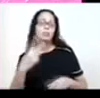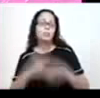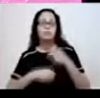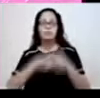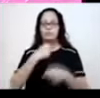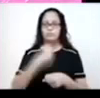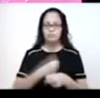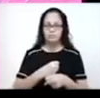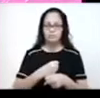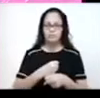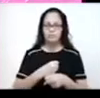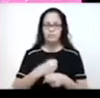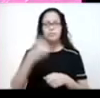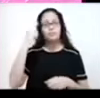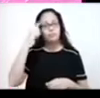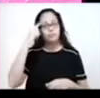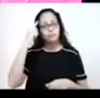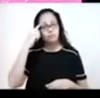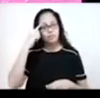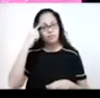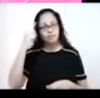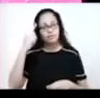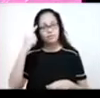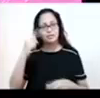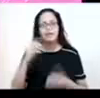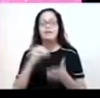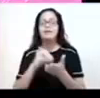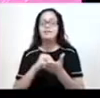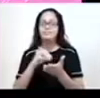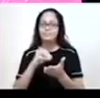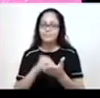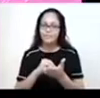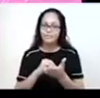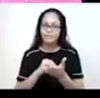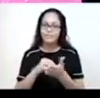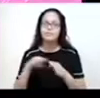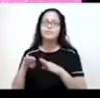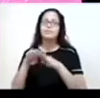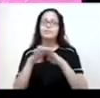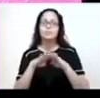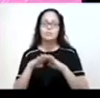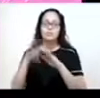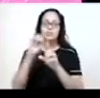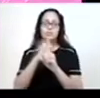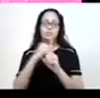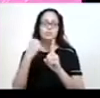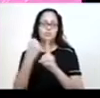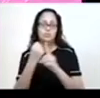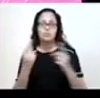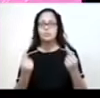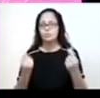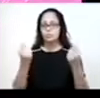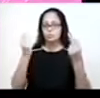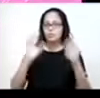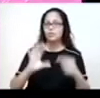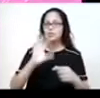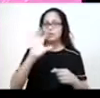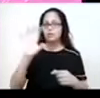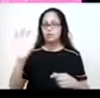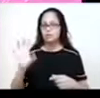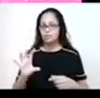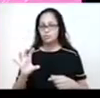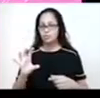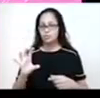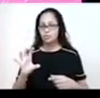obviamente, a gente pode pensar mais uma vez aqui na questão da desigualdade socioeconômica do nosso país. Nas regiões em que há um